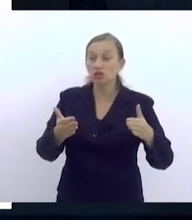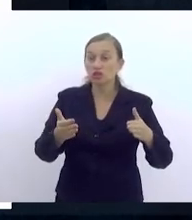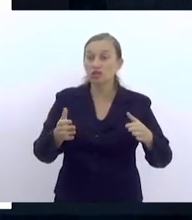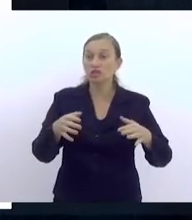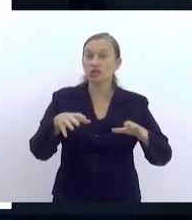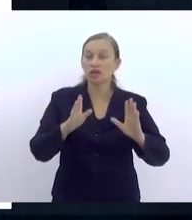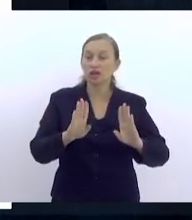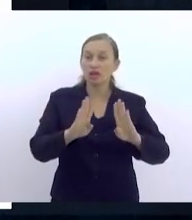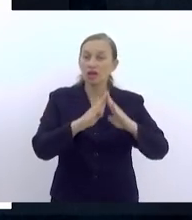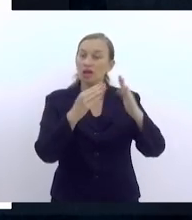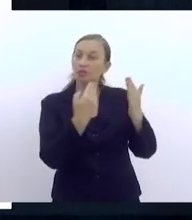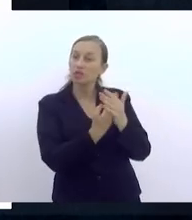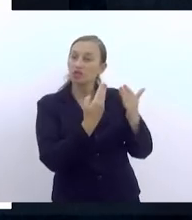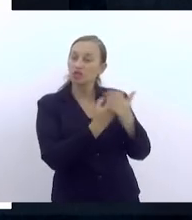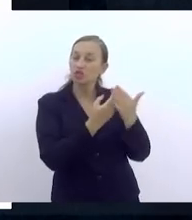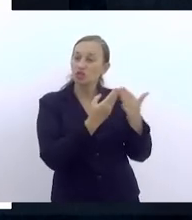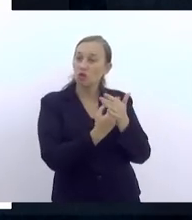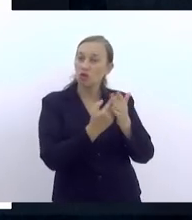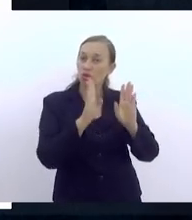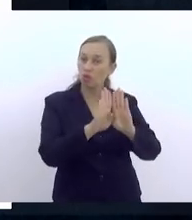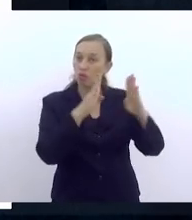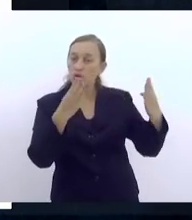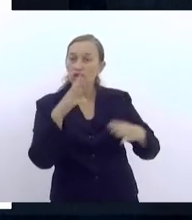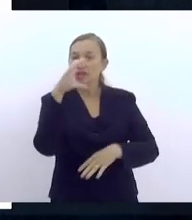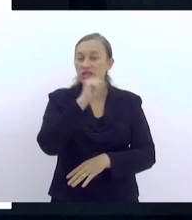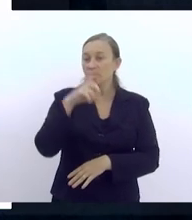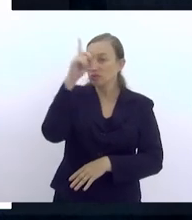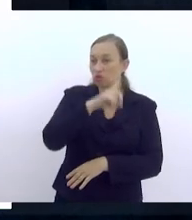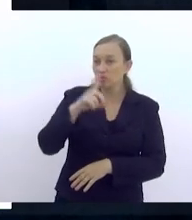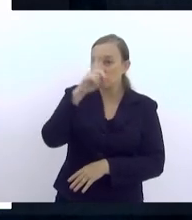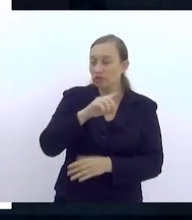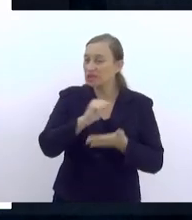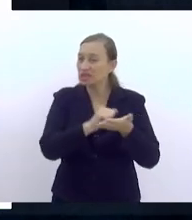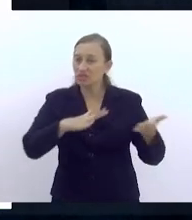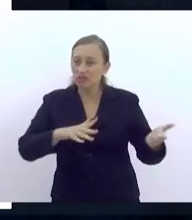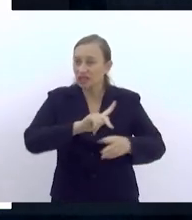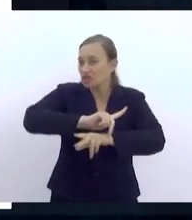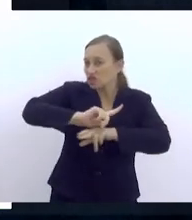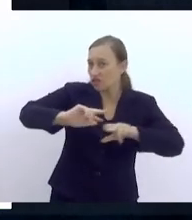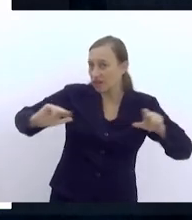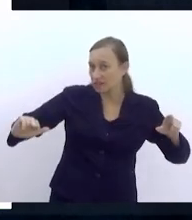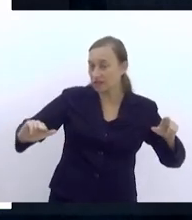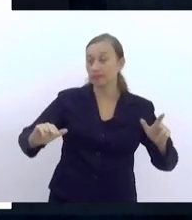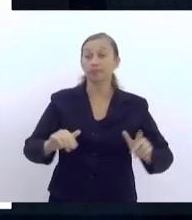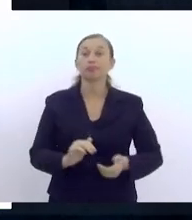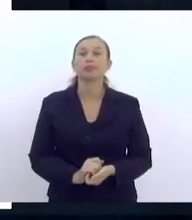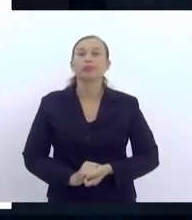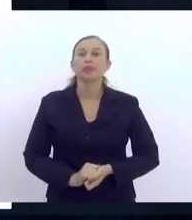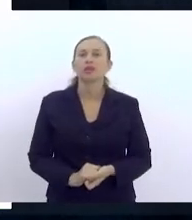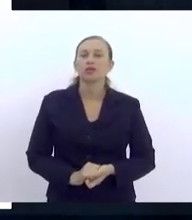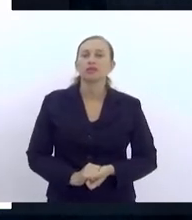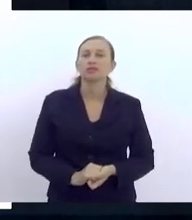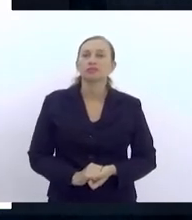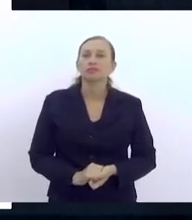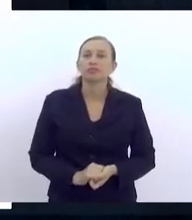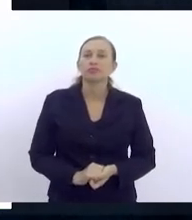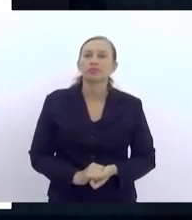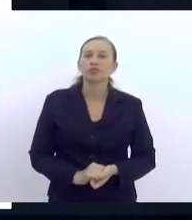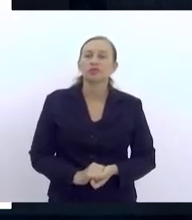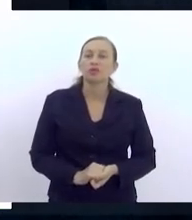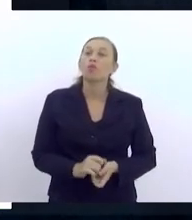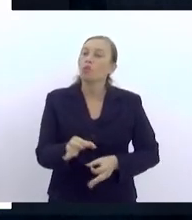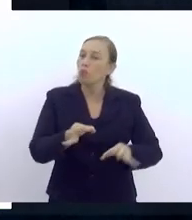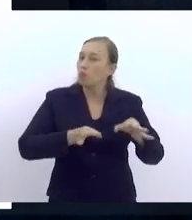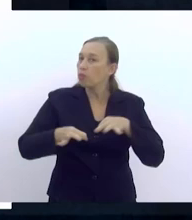nos finais de semana para as atividades as mais variadas. E foi um